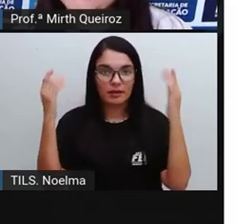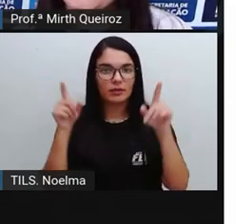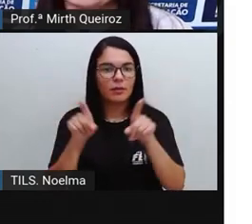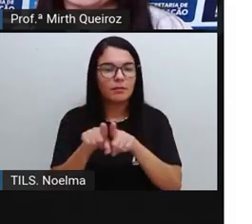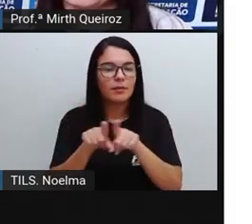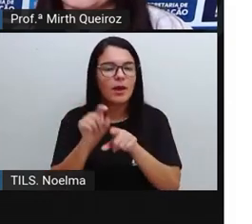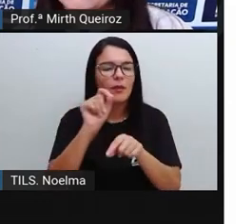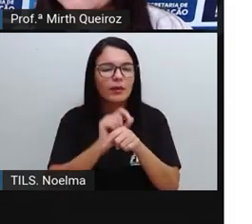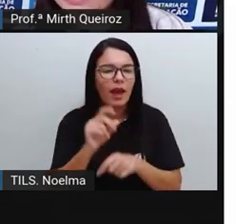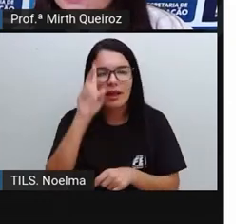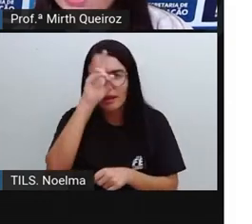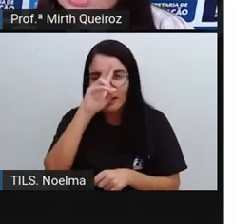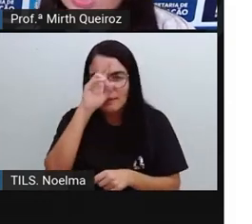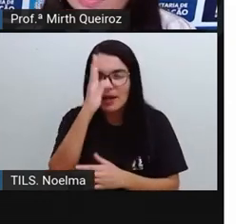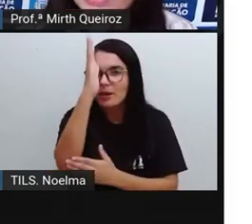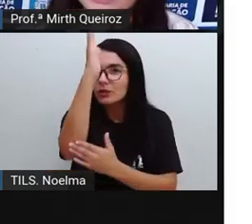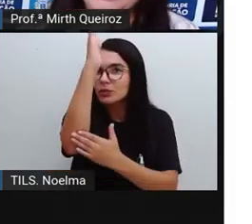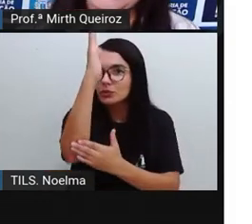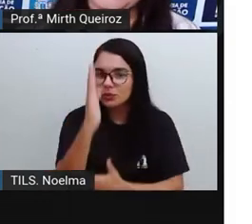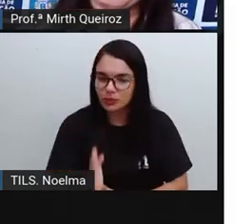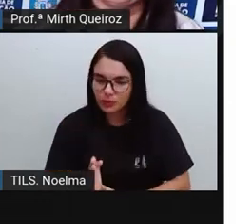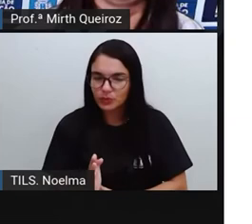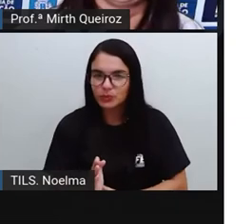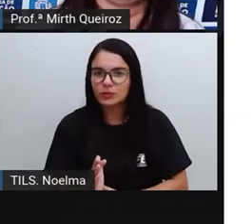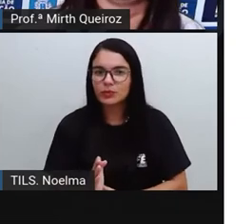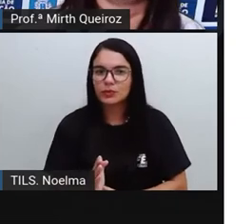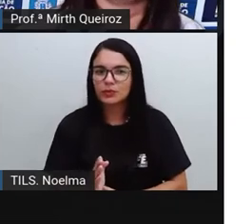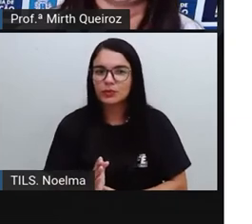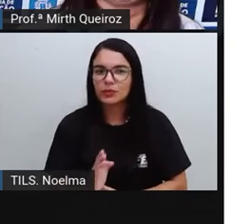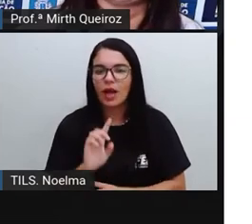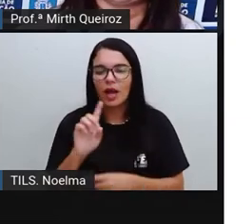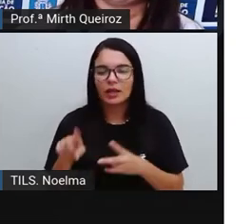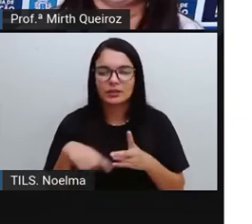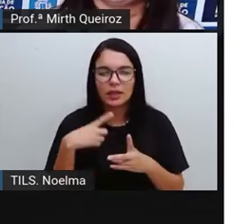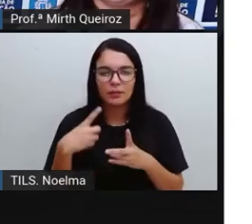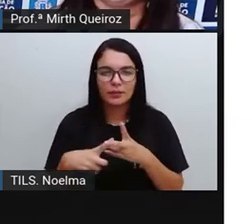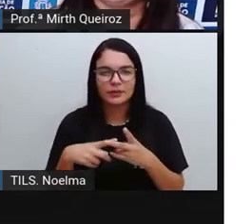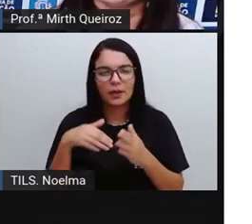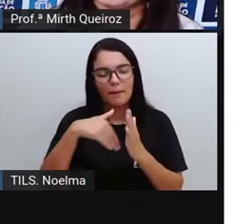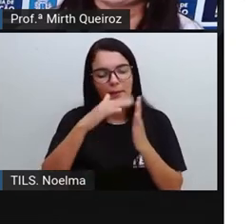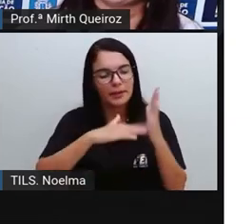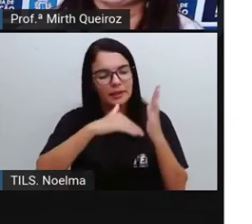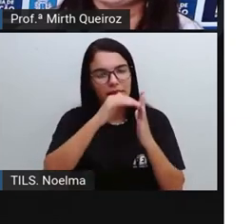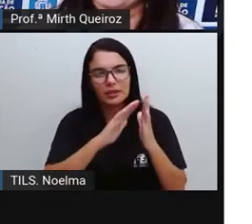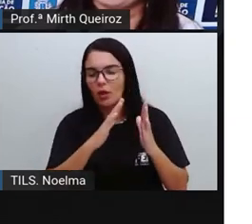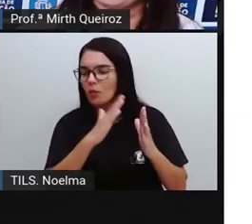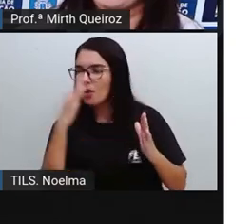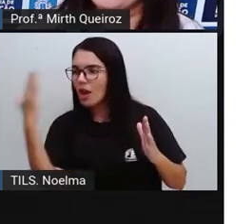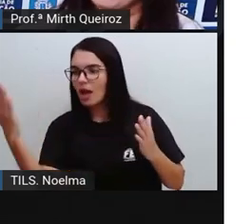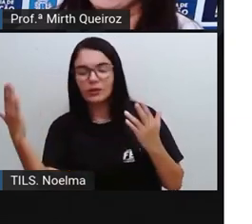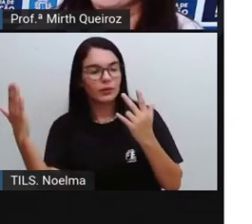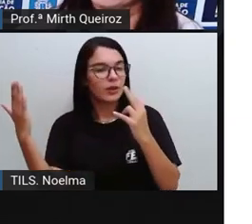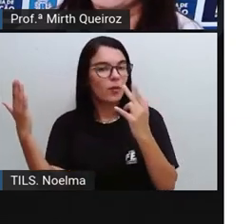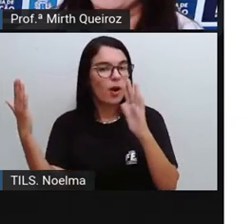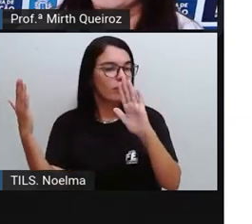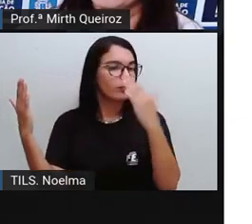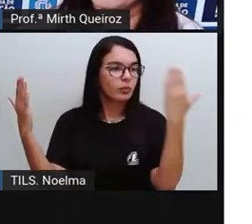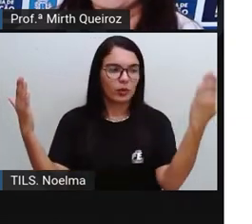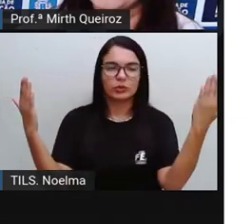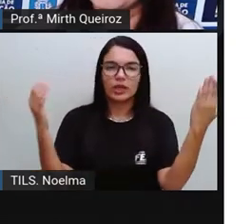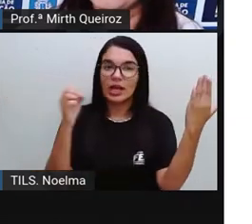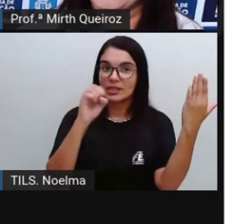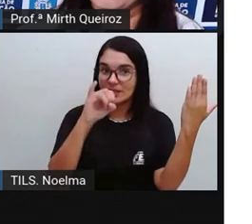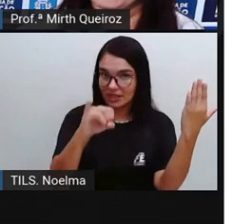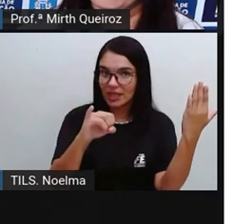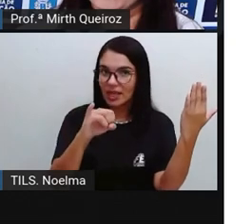de simetria, a gente tem que traçar o eixo de simetria e depois a gente vai pintando um lado igual ao outro, se o eixo